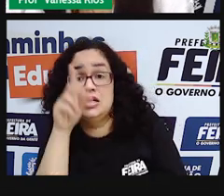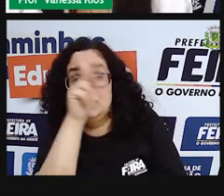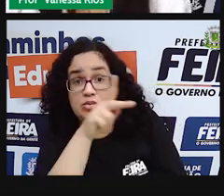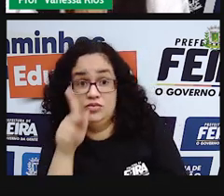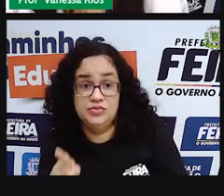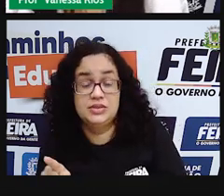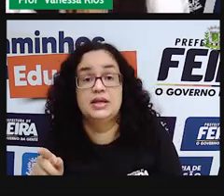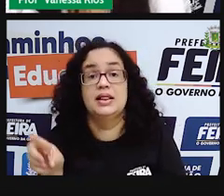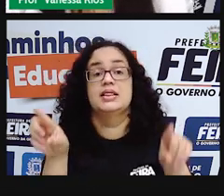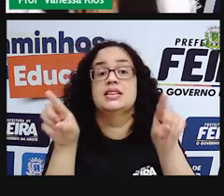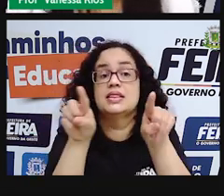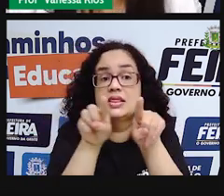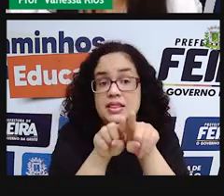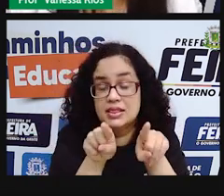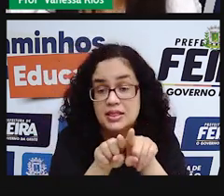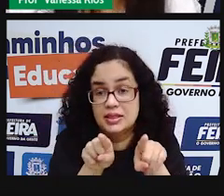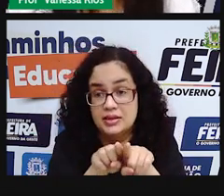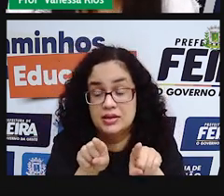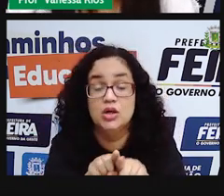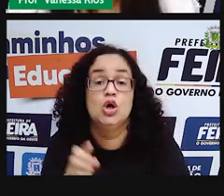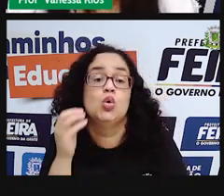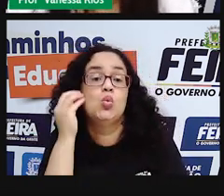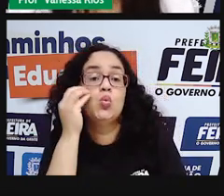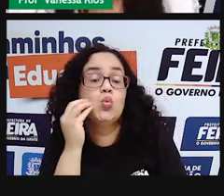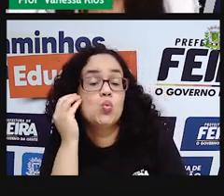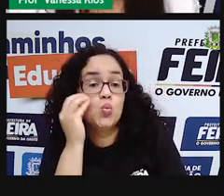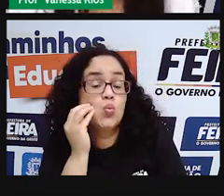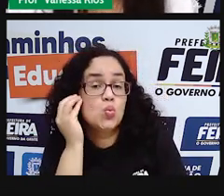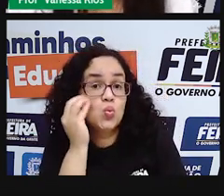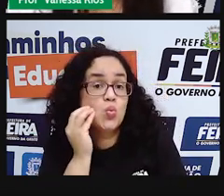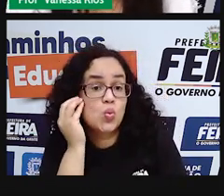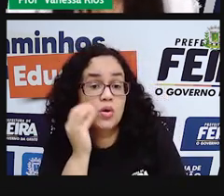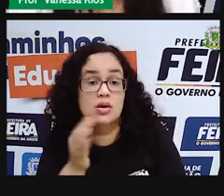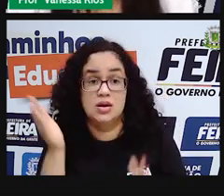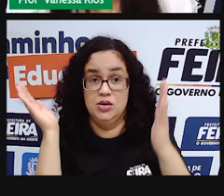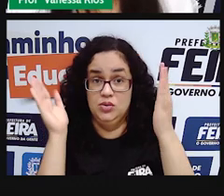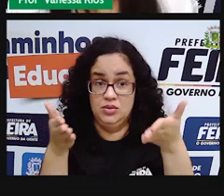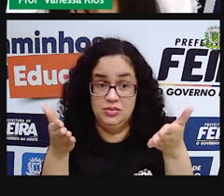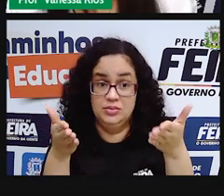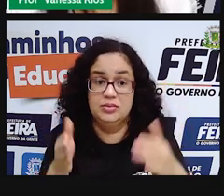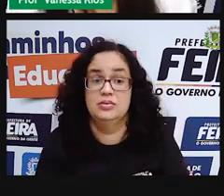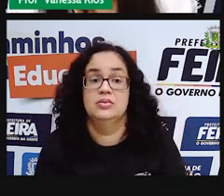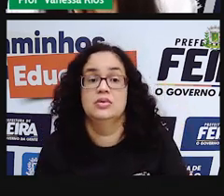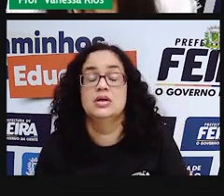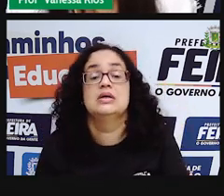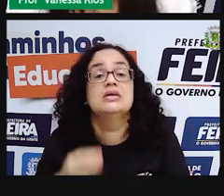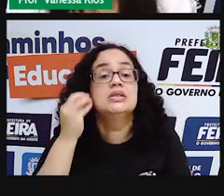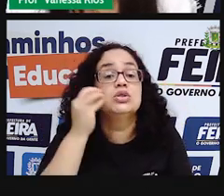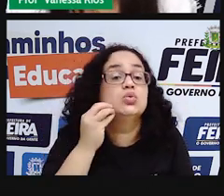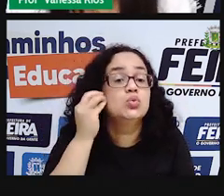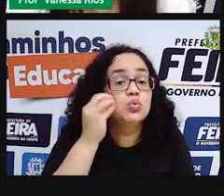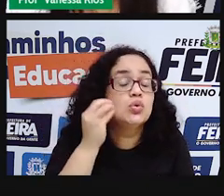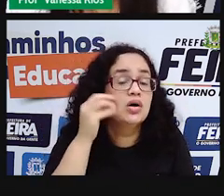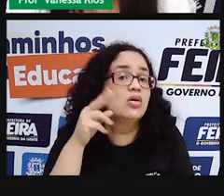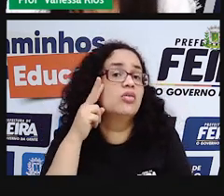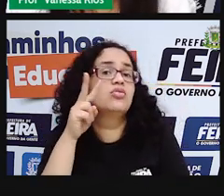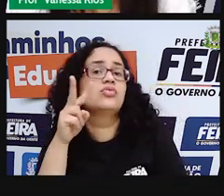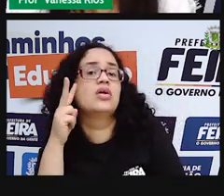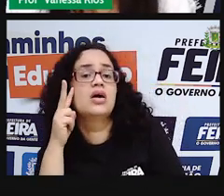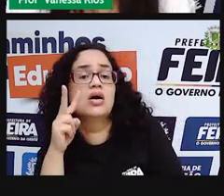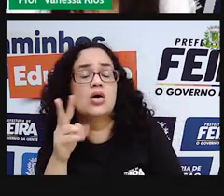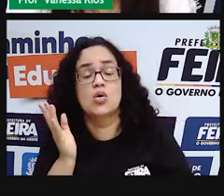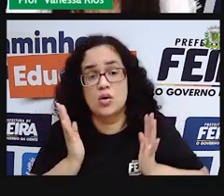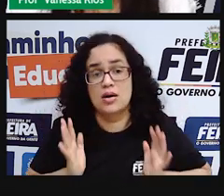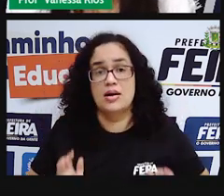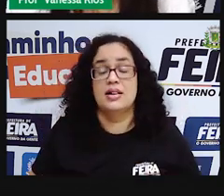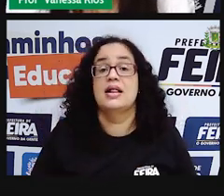E também, né? Há uma experiência prática que a gente vai fazer agora. A gente vai fazer um experimento e verificar o comportamento da